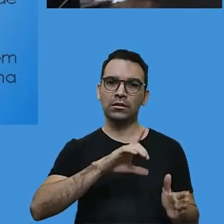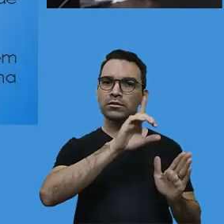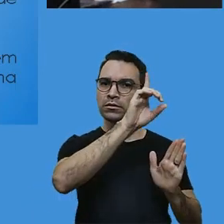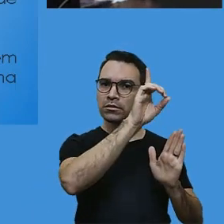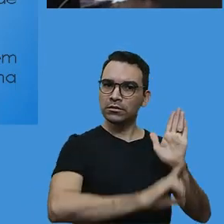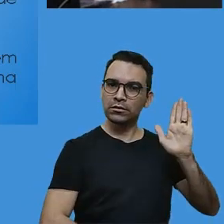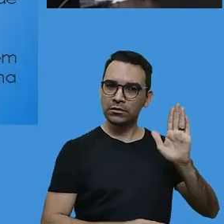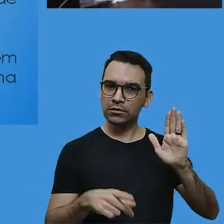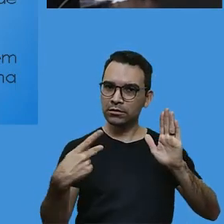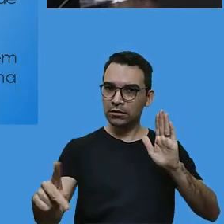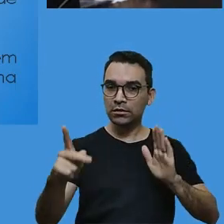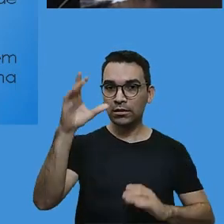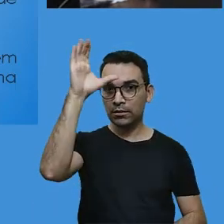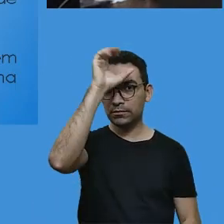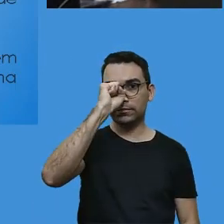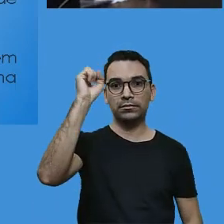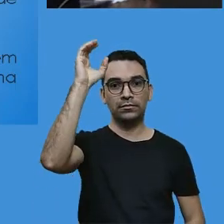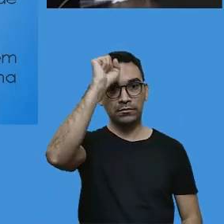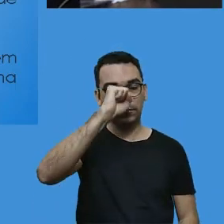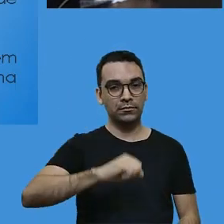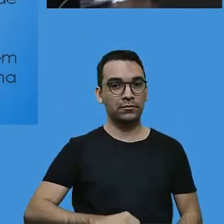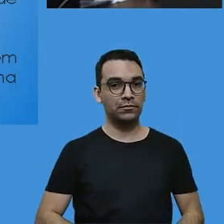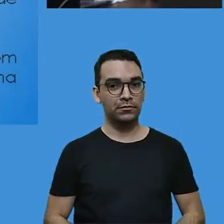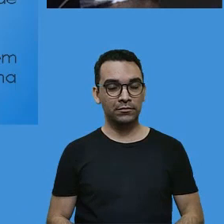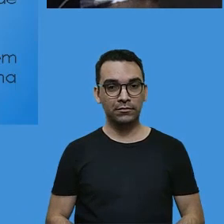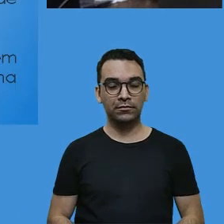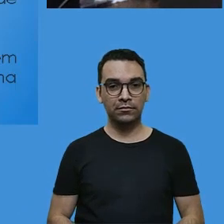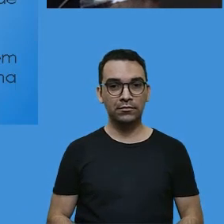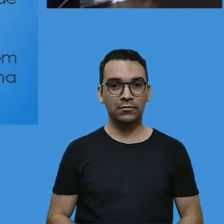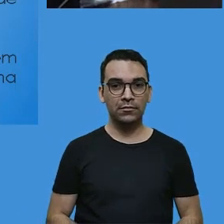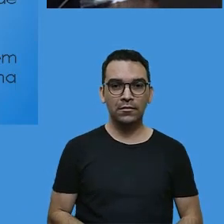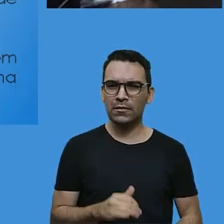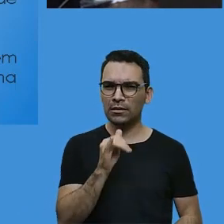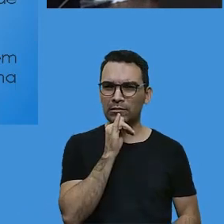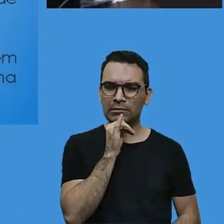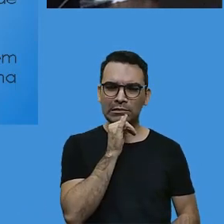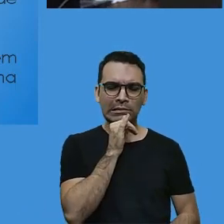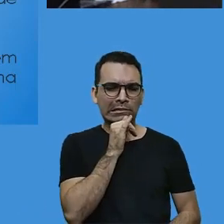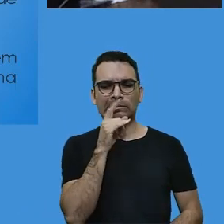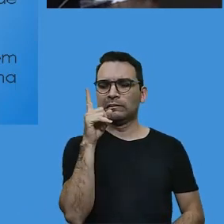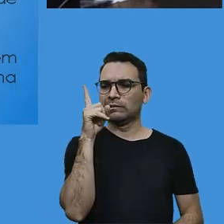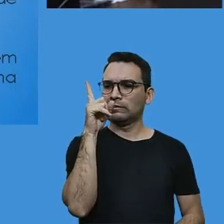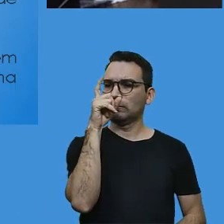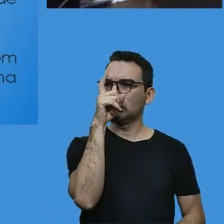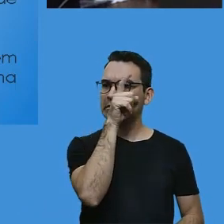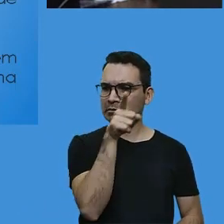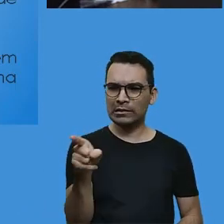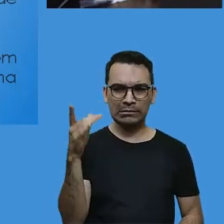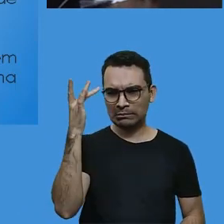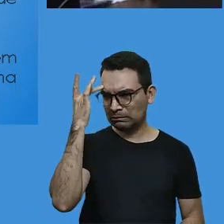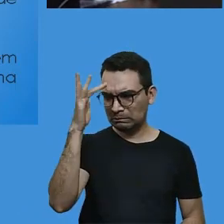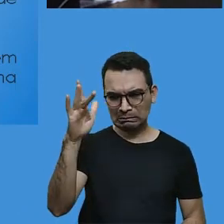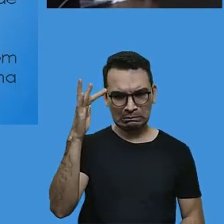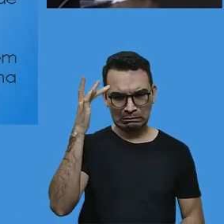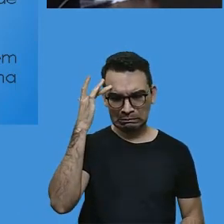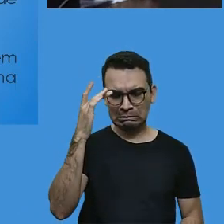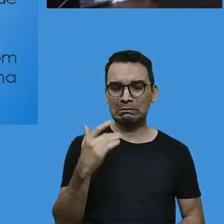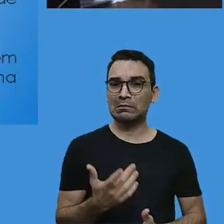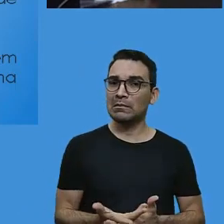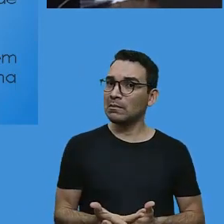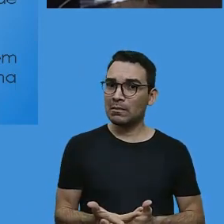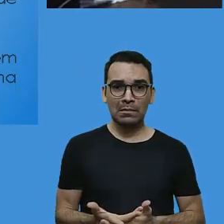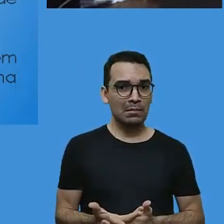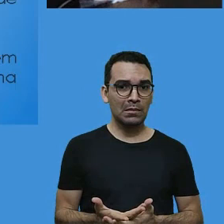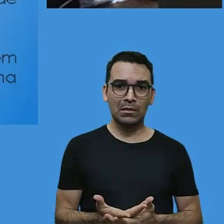assim, não adianta porque dá trabalho ou porque não sabe. Eu preciso